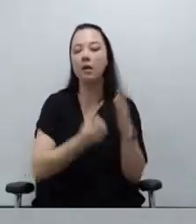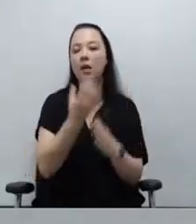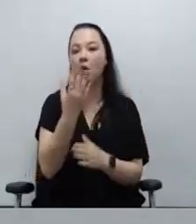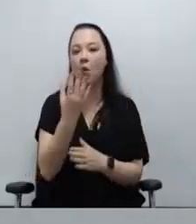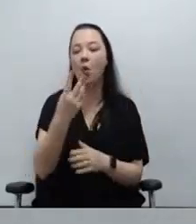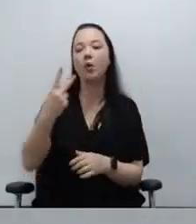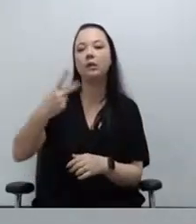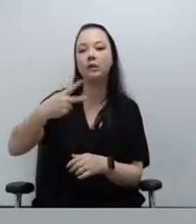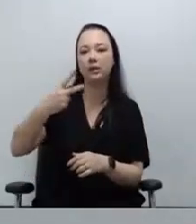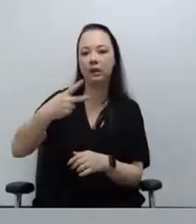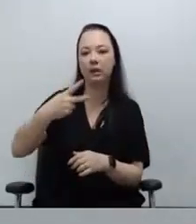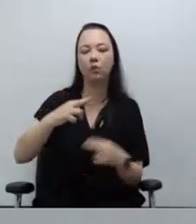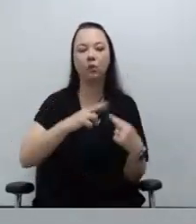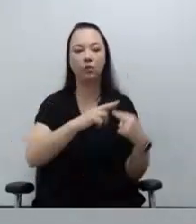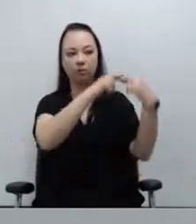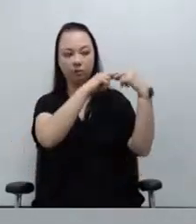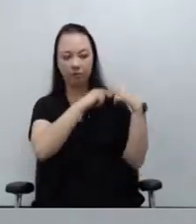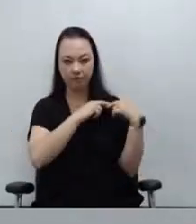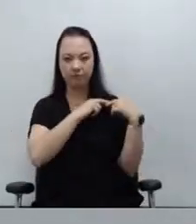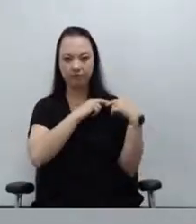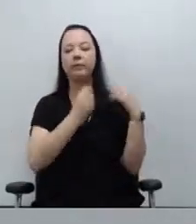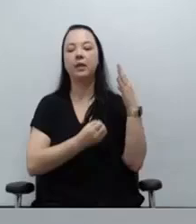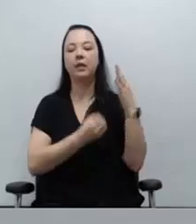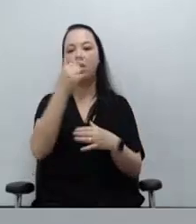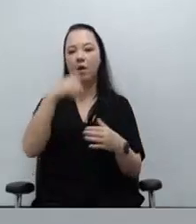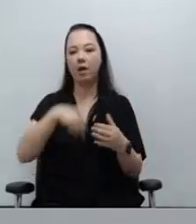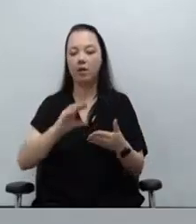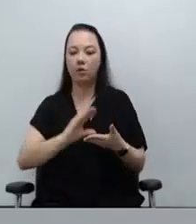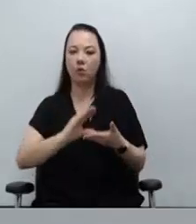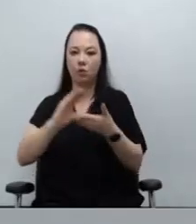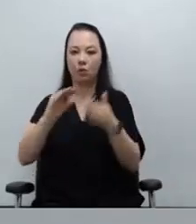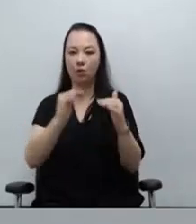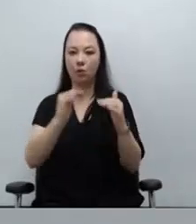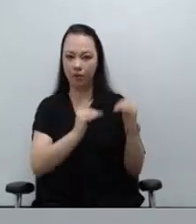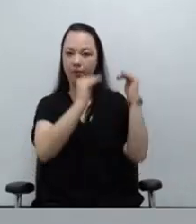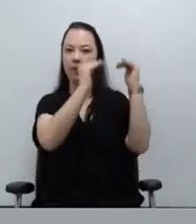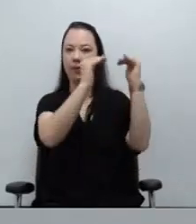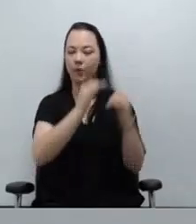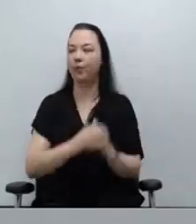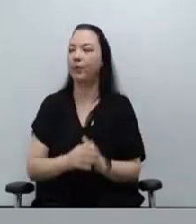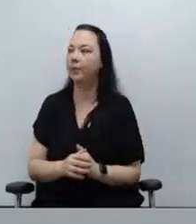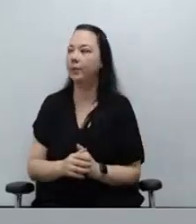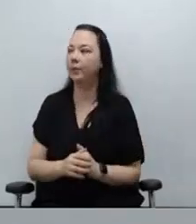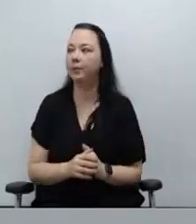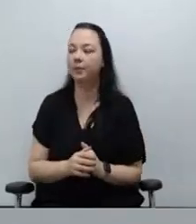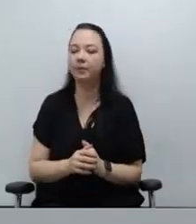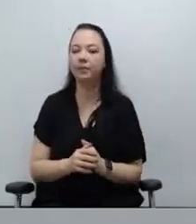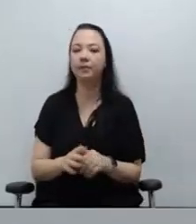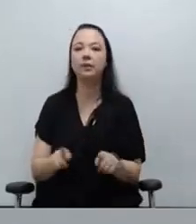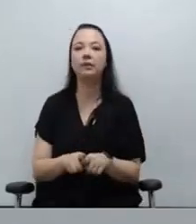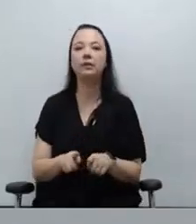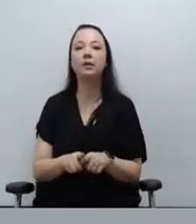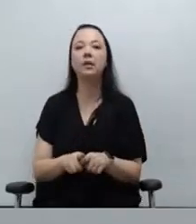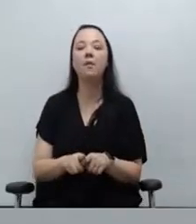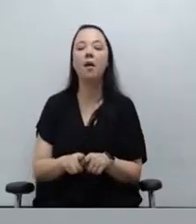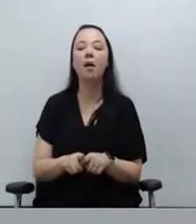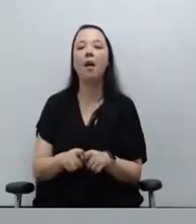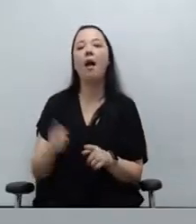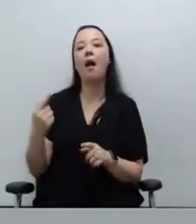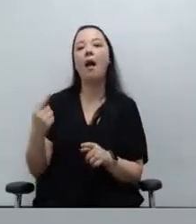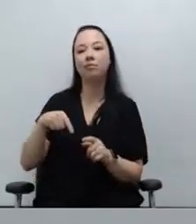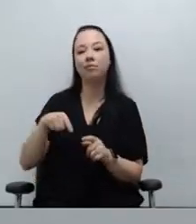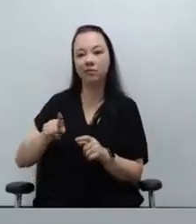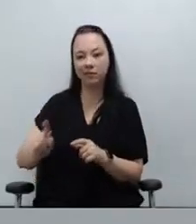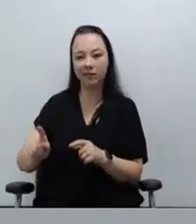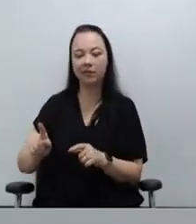também no TJM, que foi criado aqui por esse Conselho Superior. Também porque, em razão da ida desse novo colega para